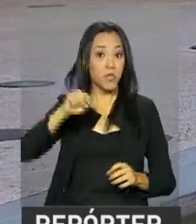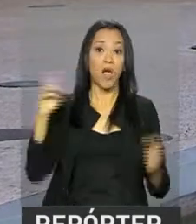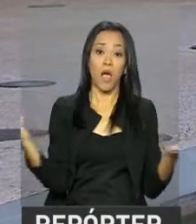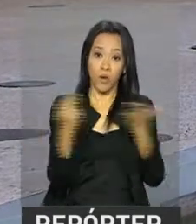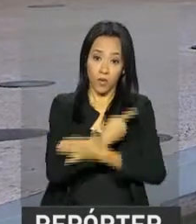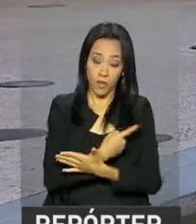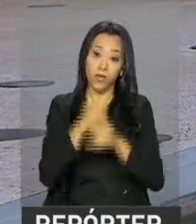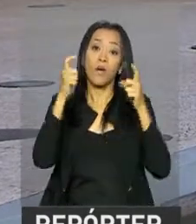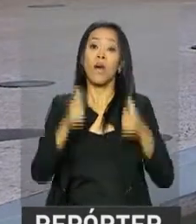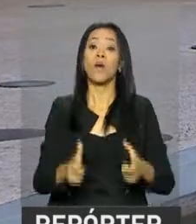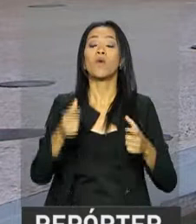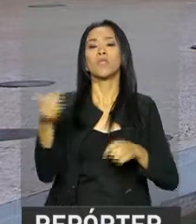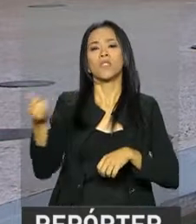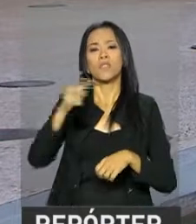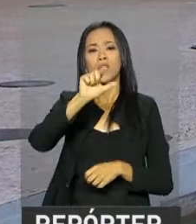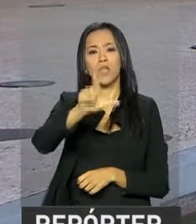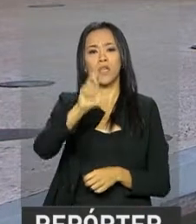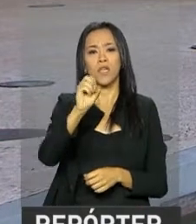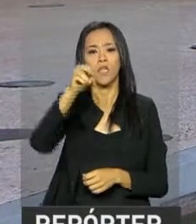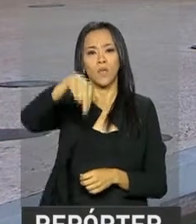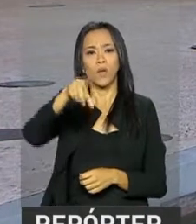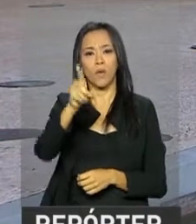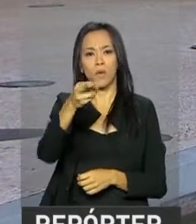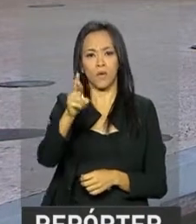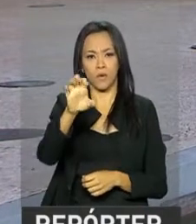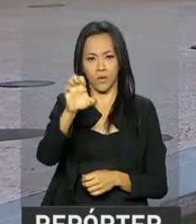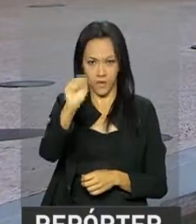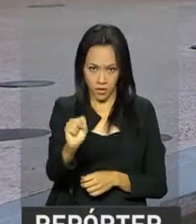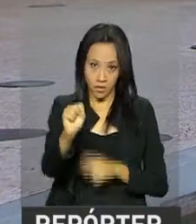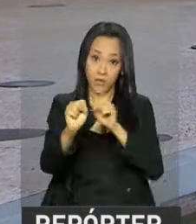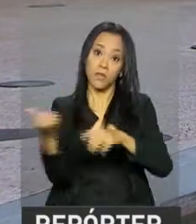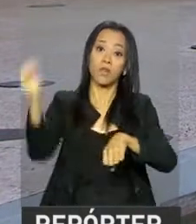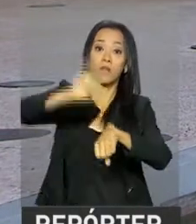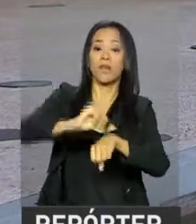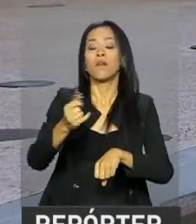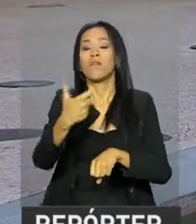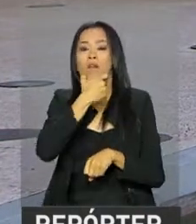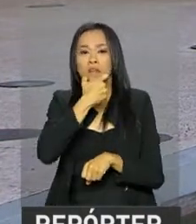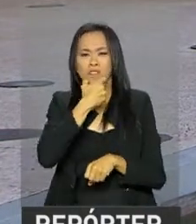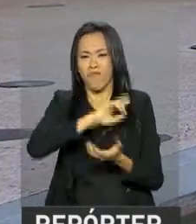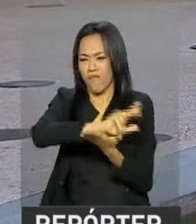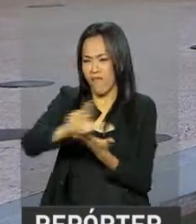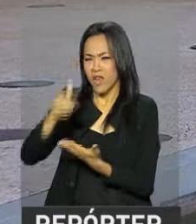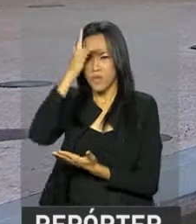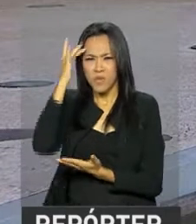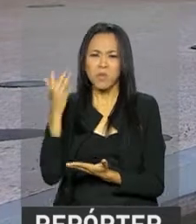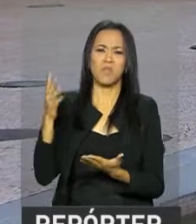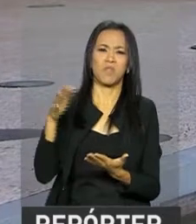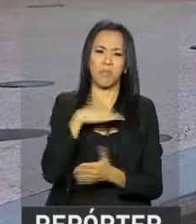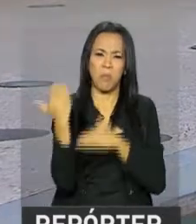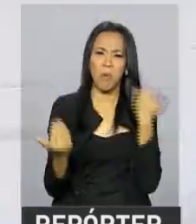aconteceram lá em Londres no último final de semana e deixaram dezenas de mortos e feridos. Pelas redes sociais, o